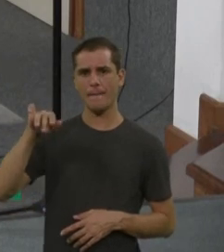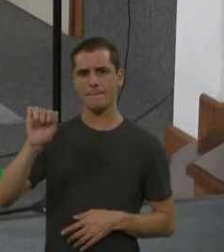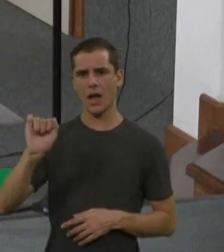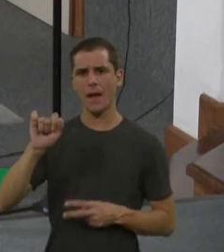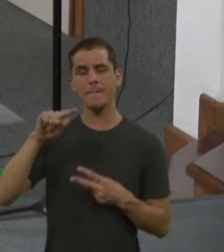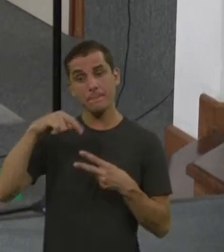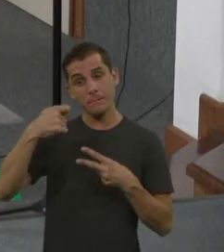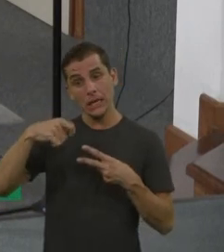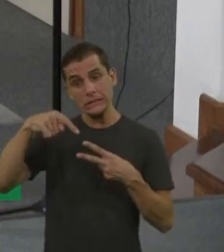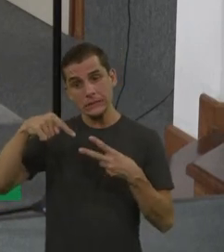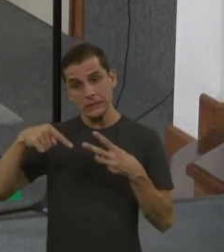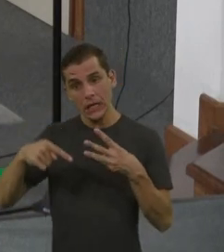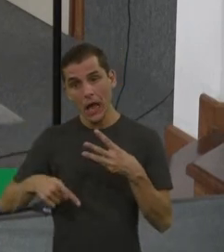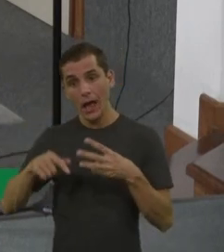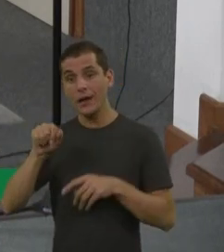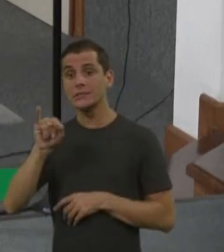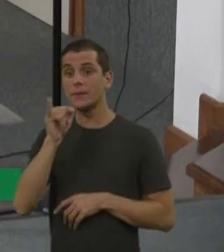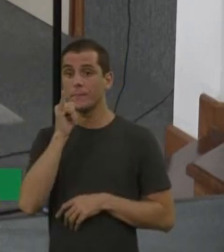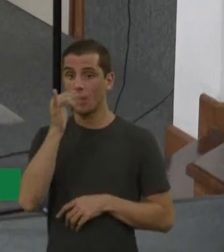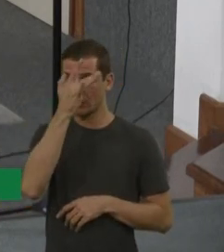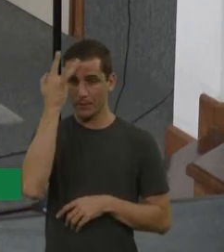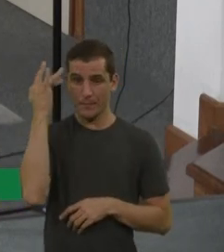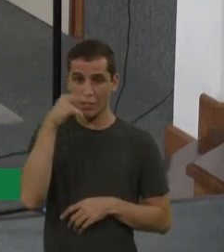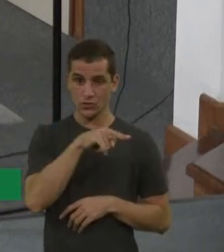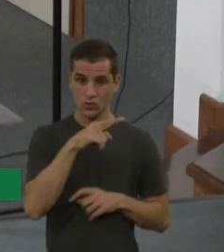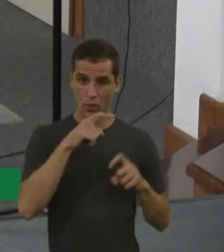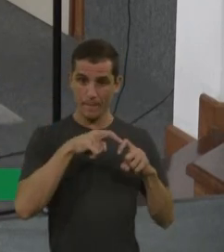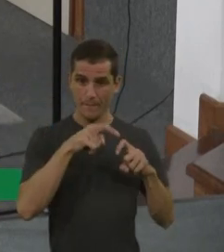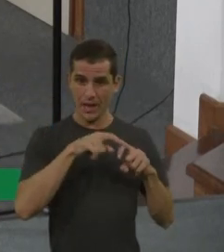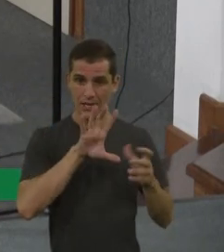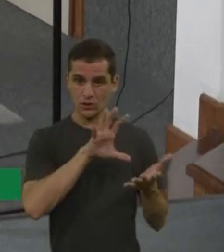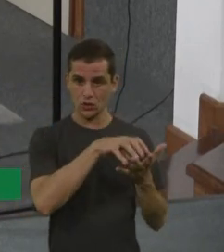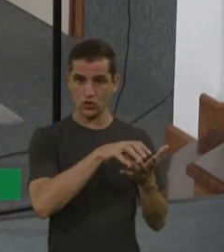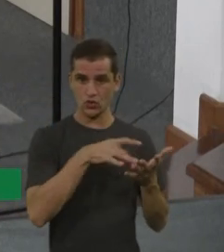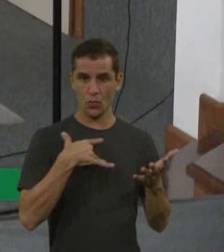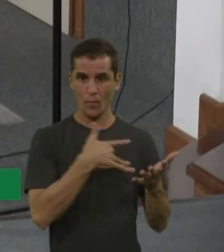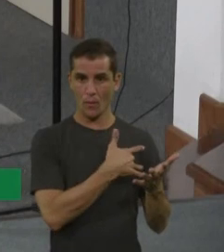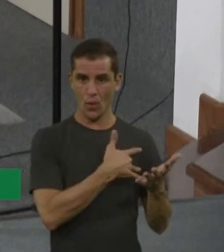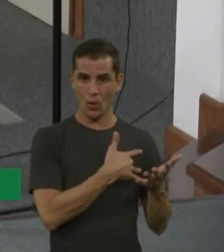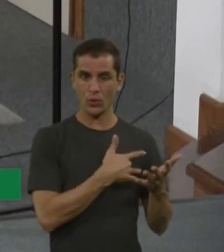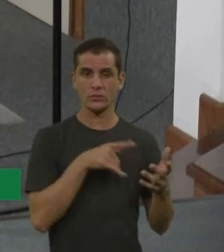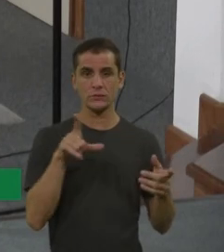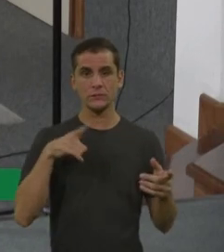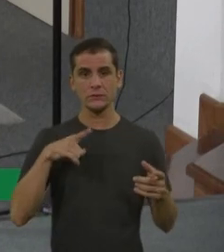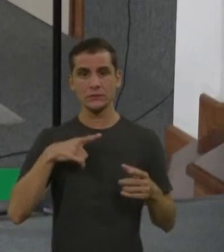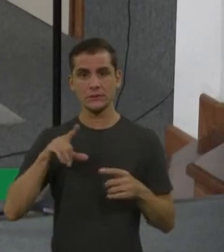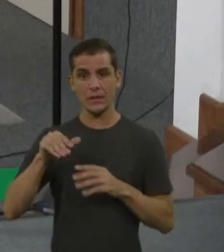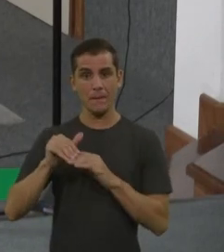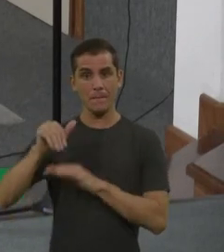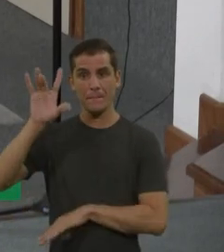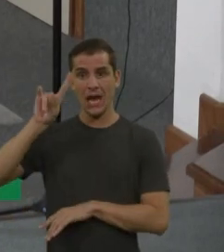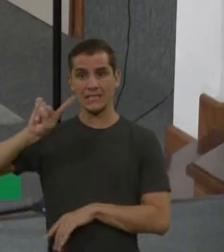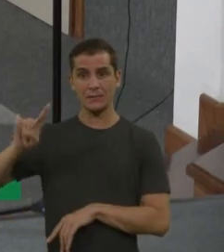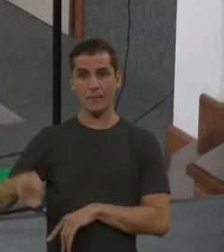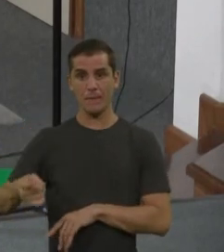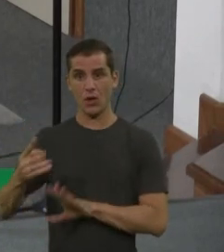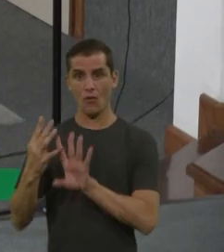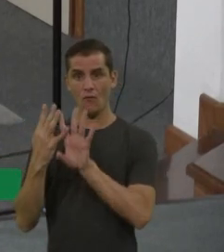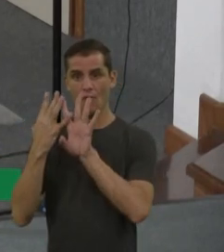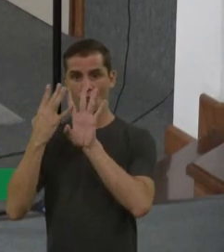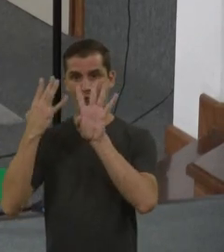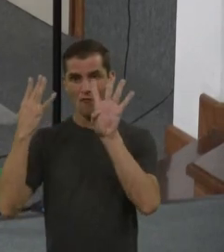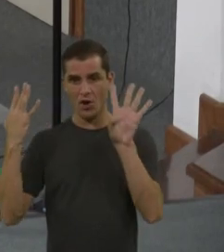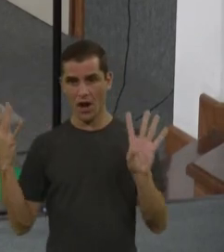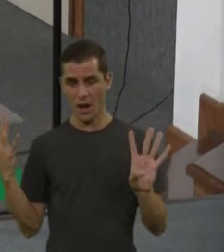Senão ele vai ficar lá na fila, que se alguém me perguntar hoje aqui, eu vou chorar com vocês. Tem mais de mil pacientes esperando. Uma